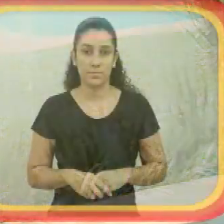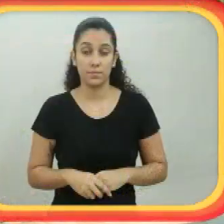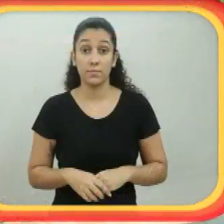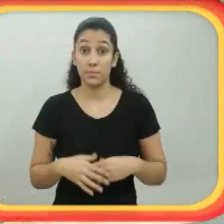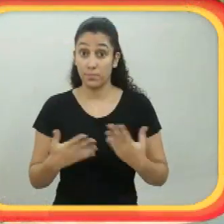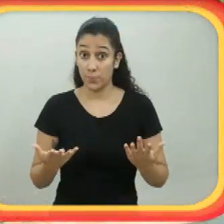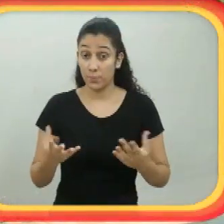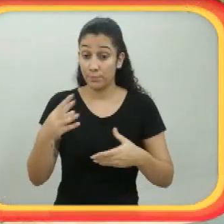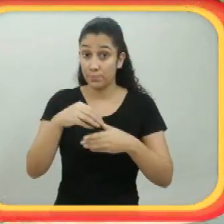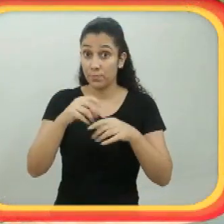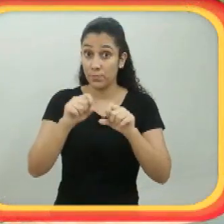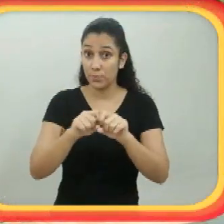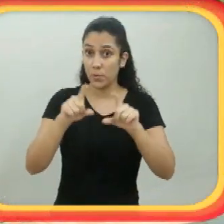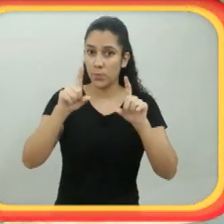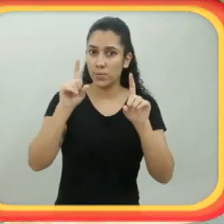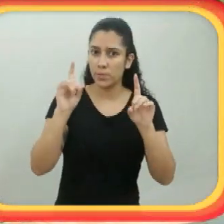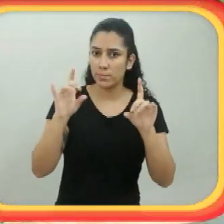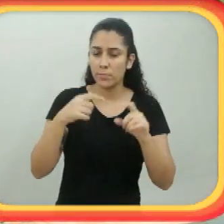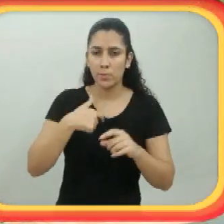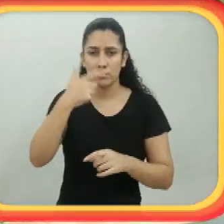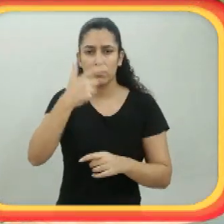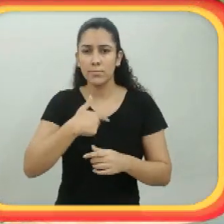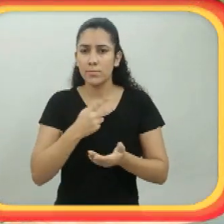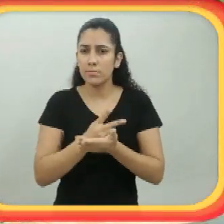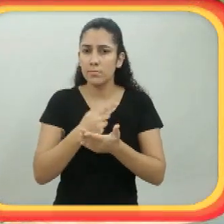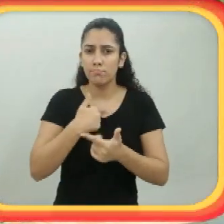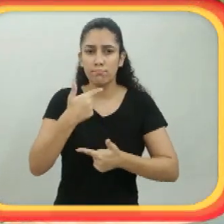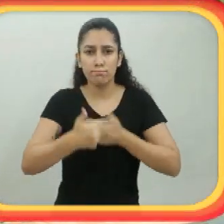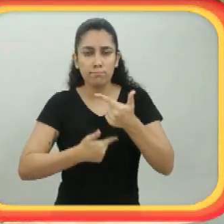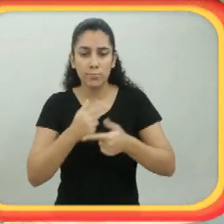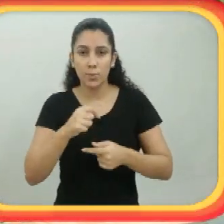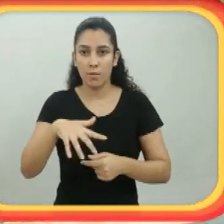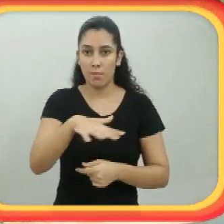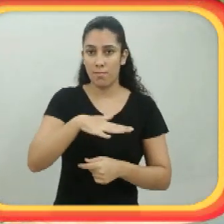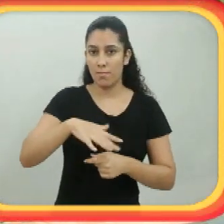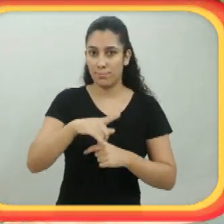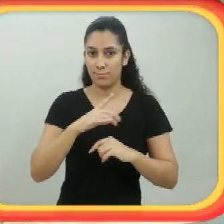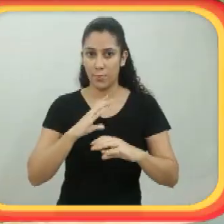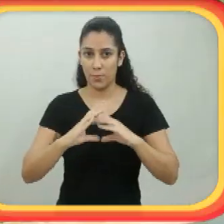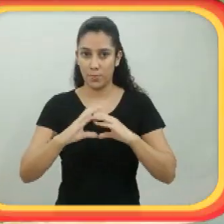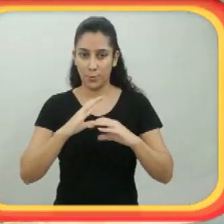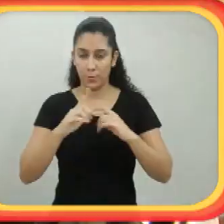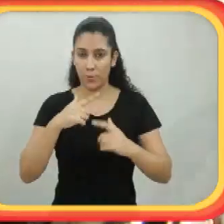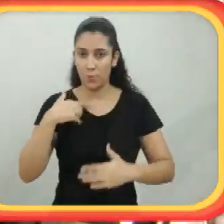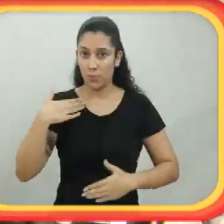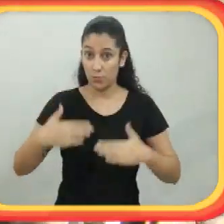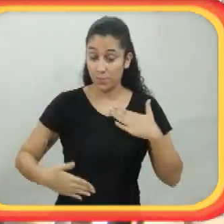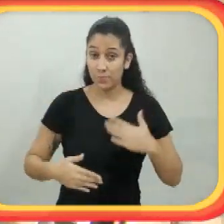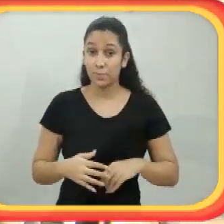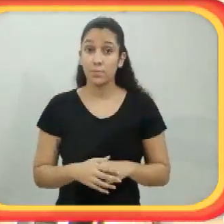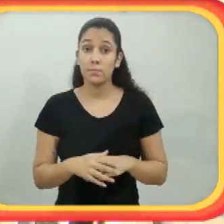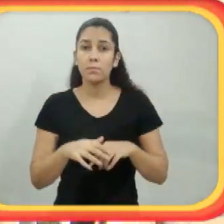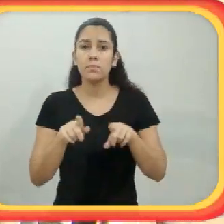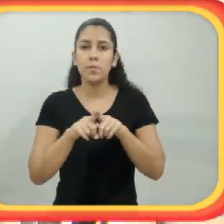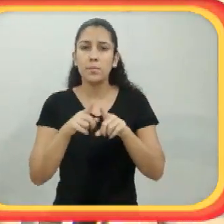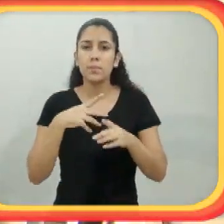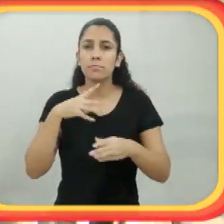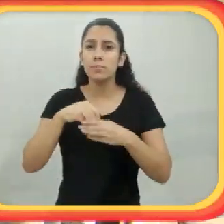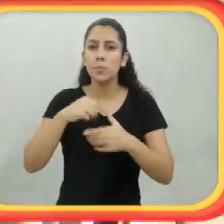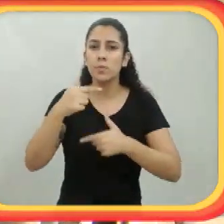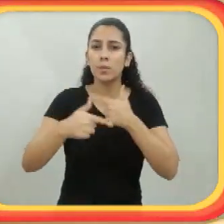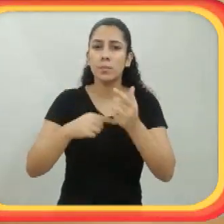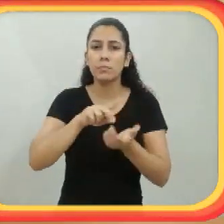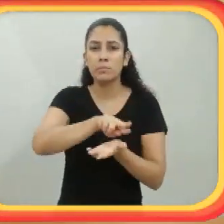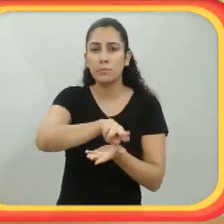Bom, paralelo ao programa especial, eu sempre trabalhei também na área de comunicação corporativa. Eu trabalho no